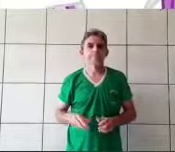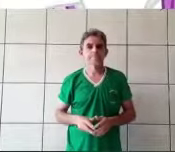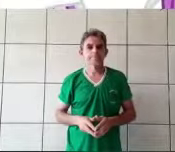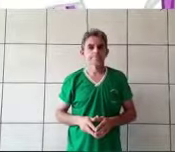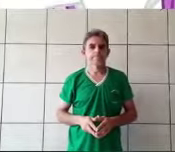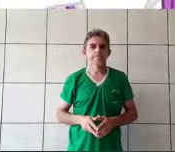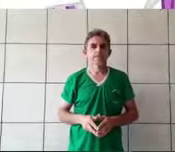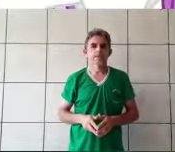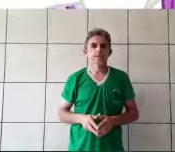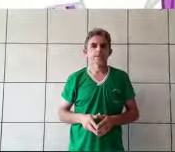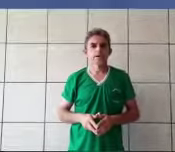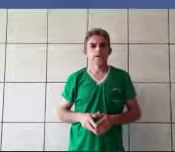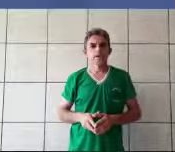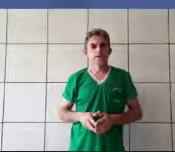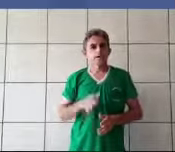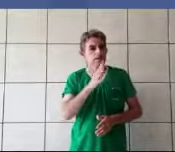brancos.